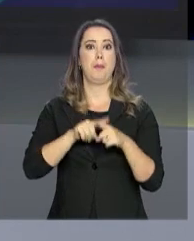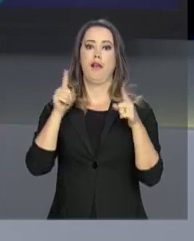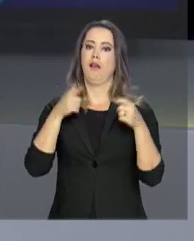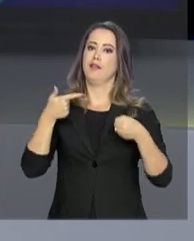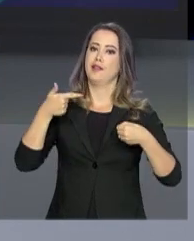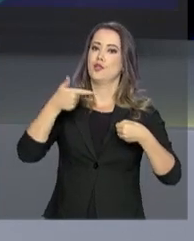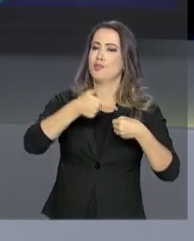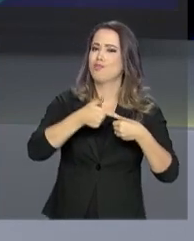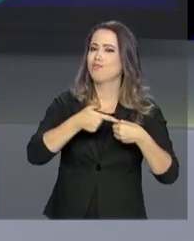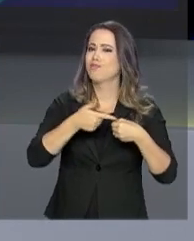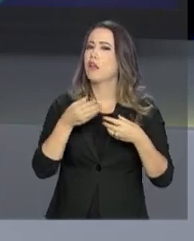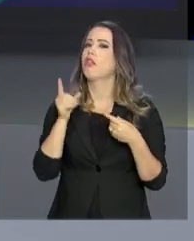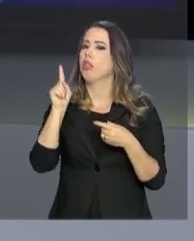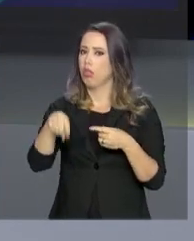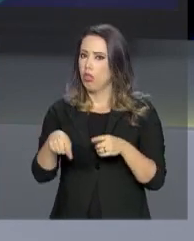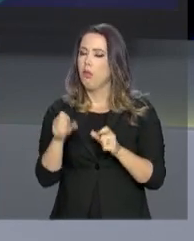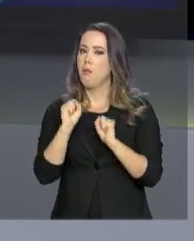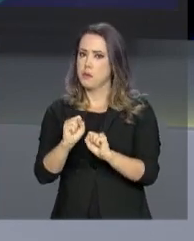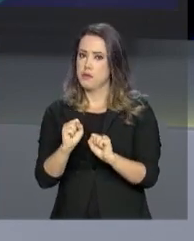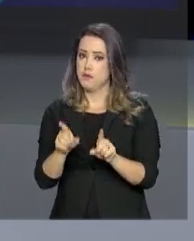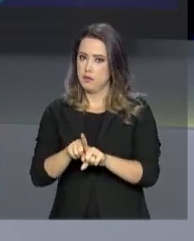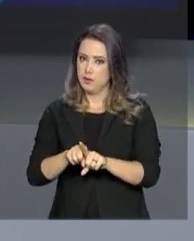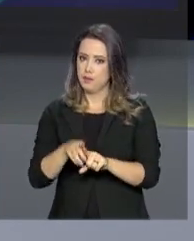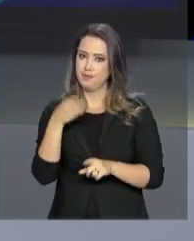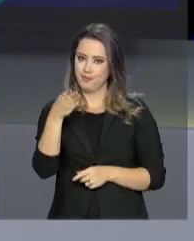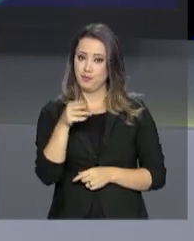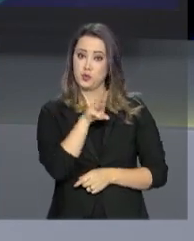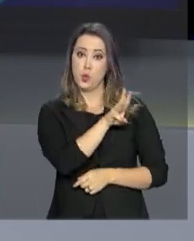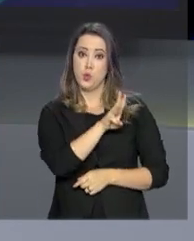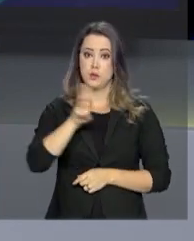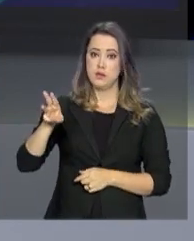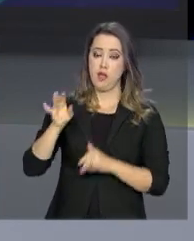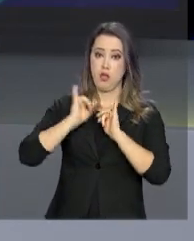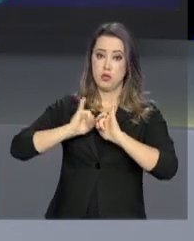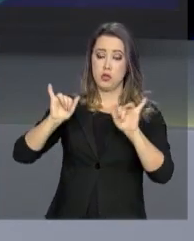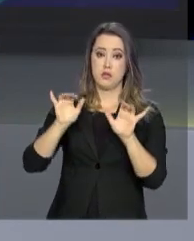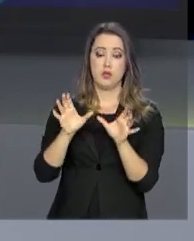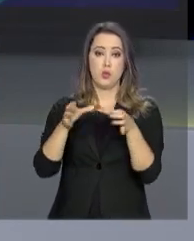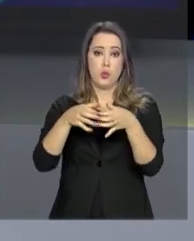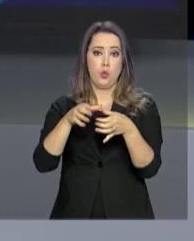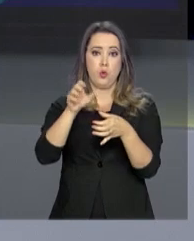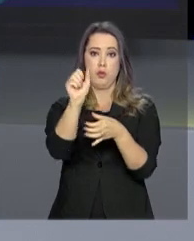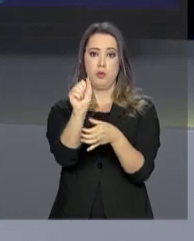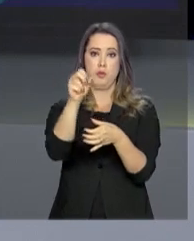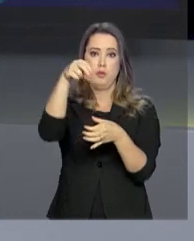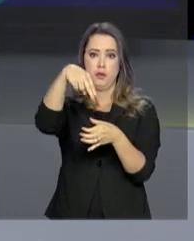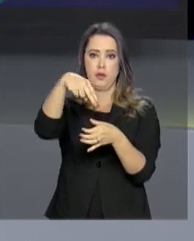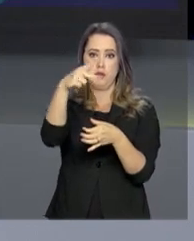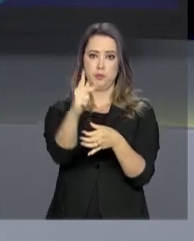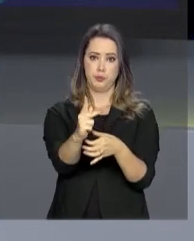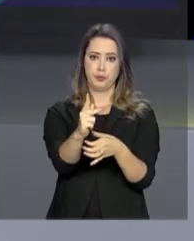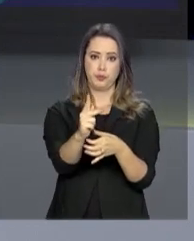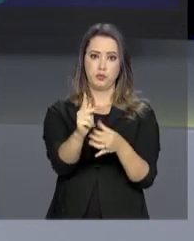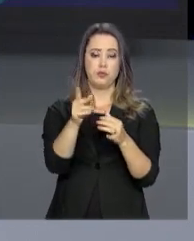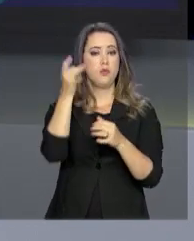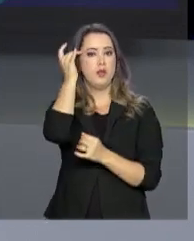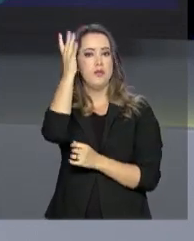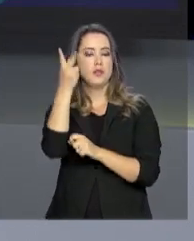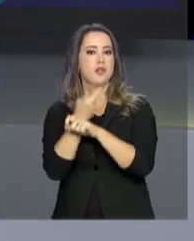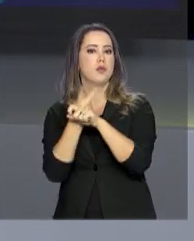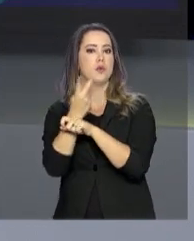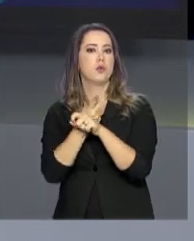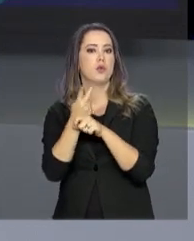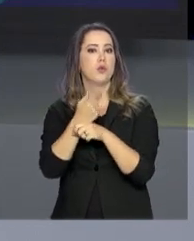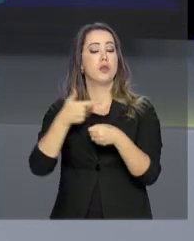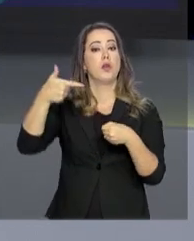abastecer o carro, hein? Também dá para fazer isso. Uma plataforma lançada pela Agência Nacional de Petróleo, a ANP, facilita a